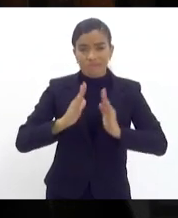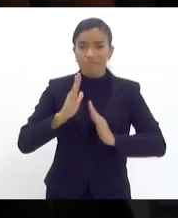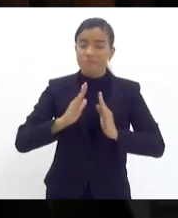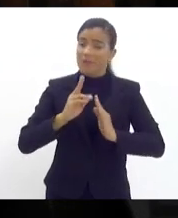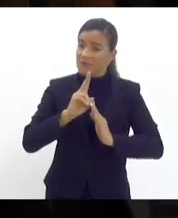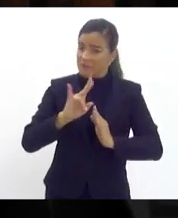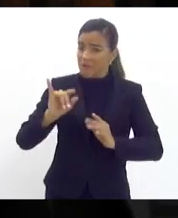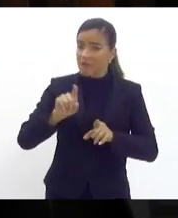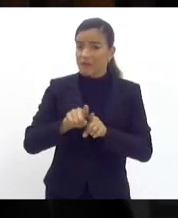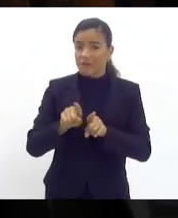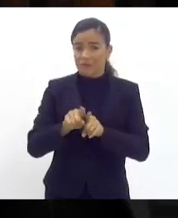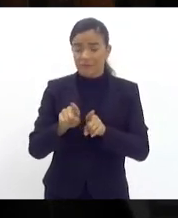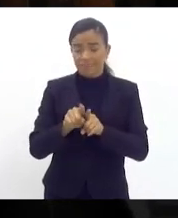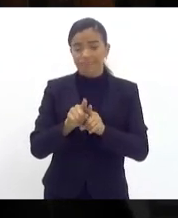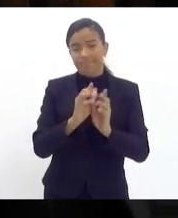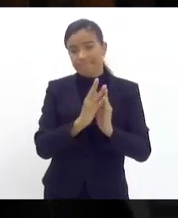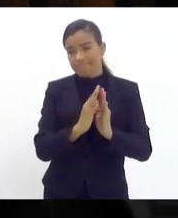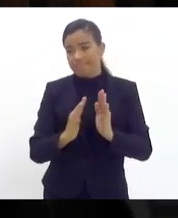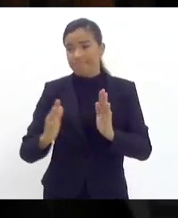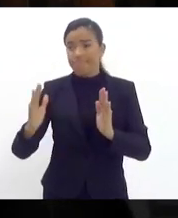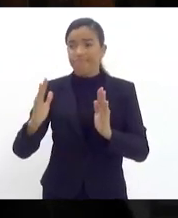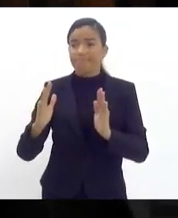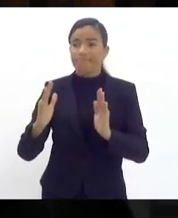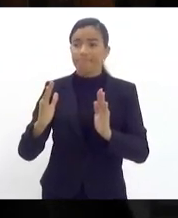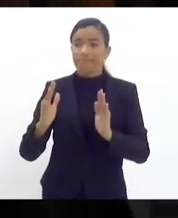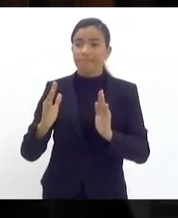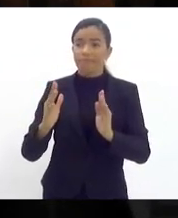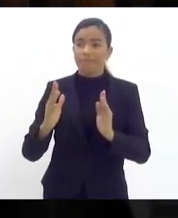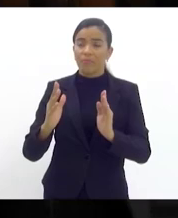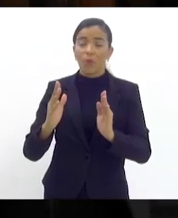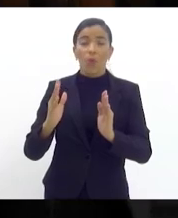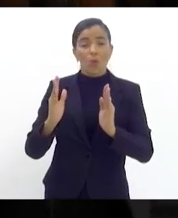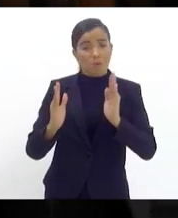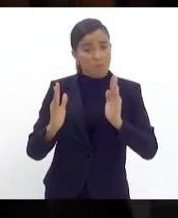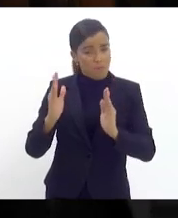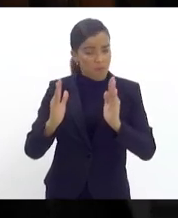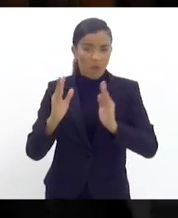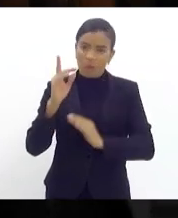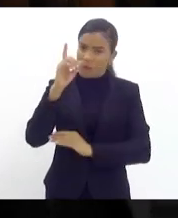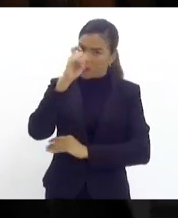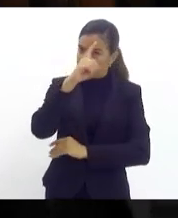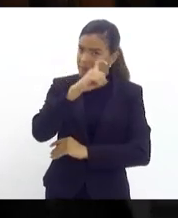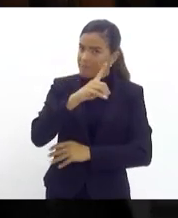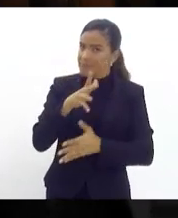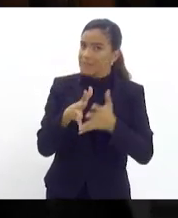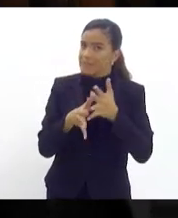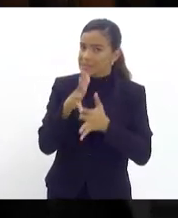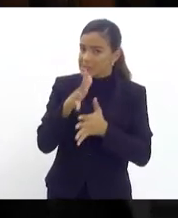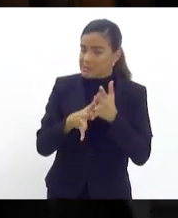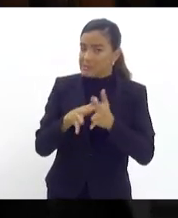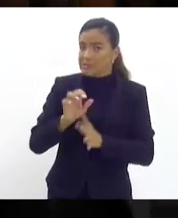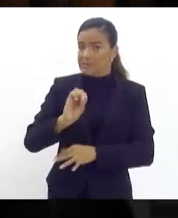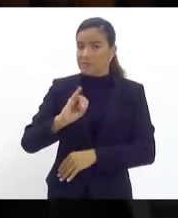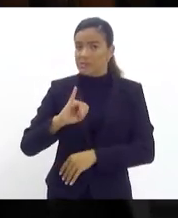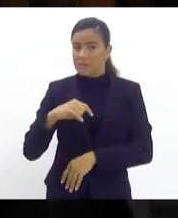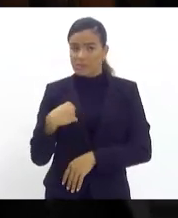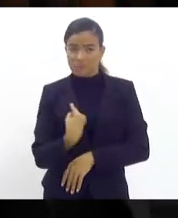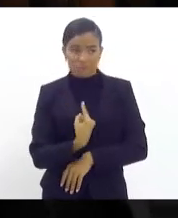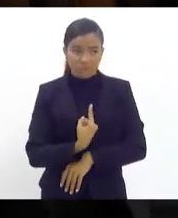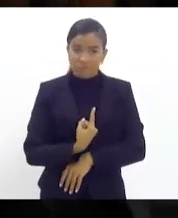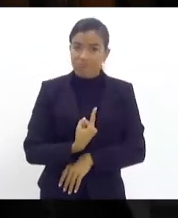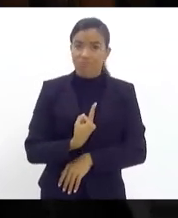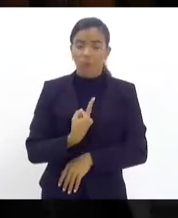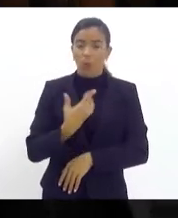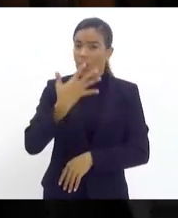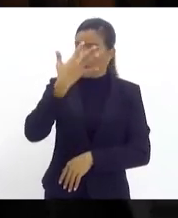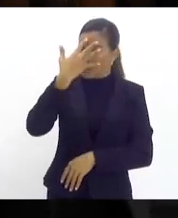passará por uma por um período difícil e complexo se não houver aí o